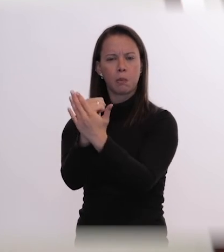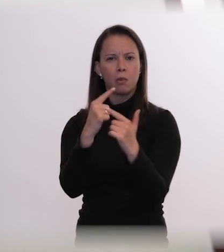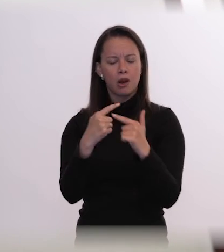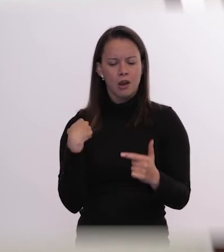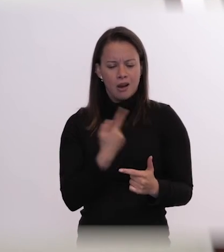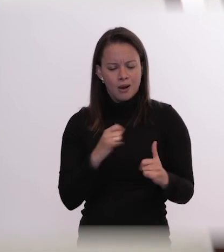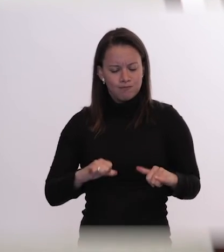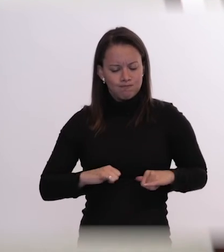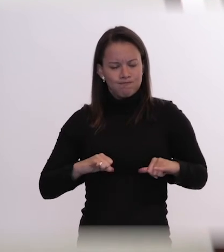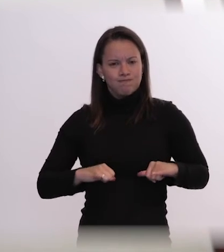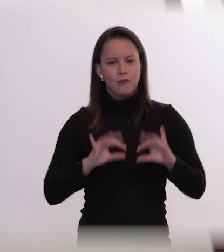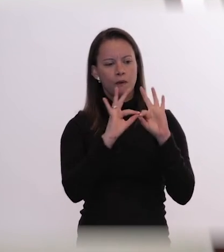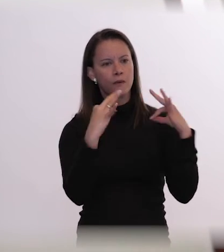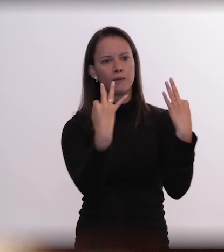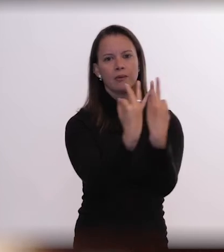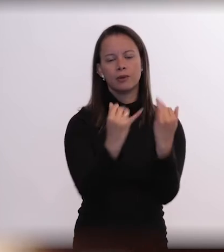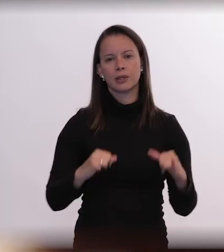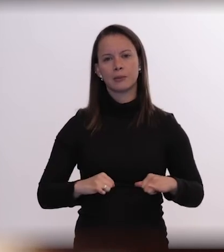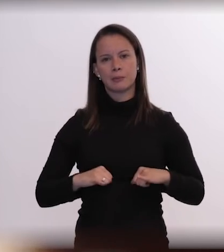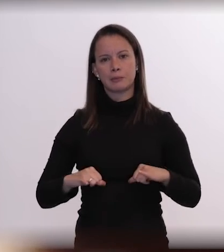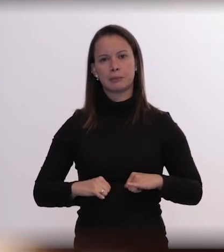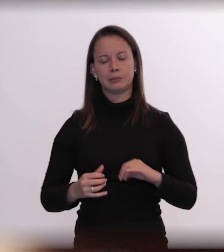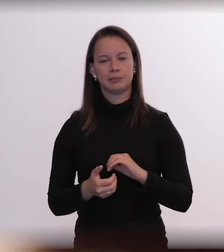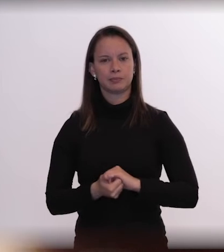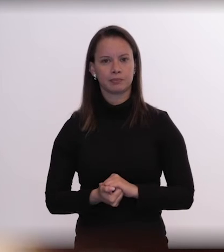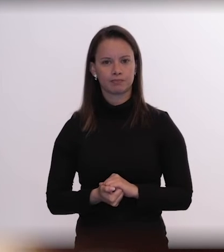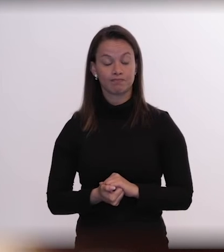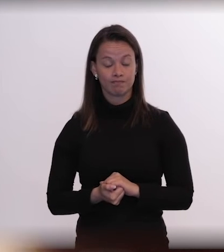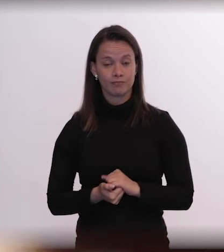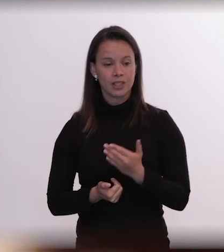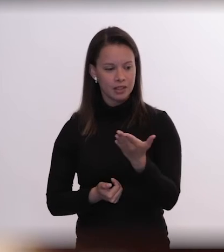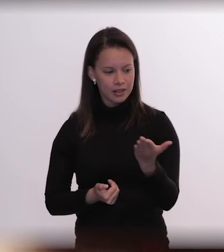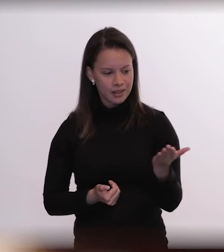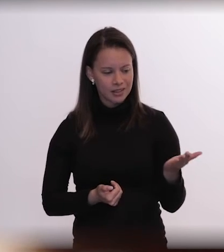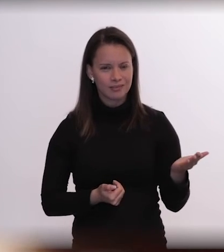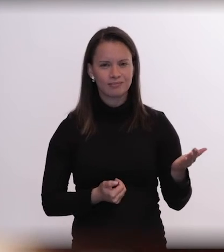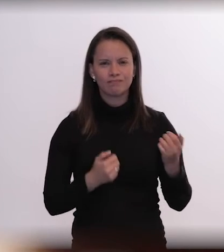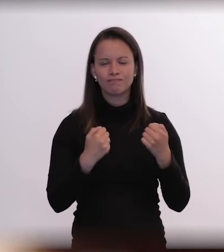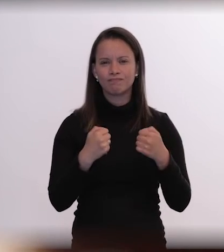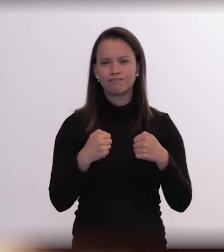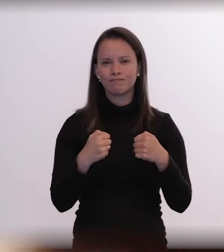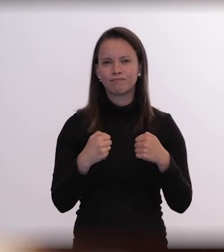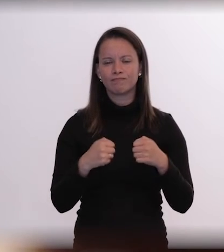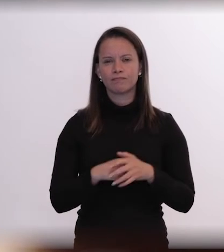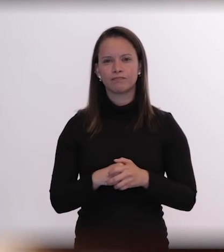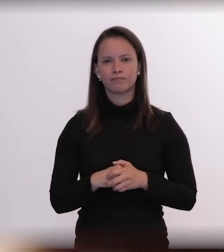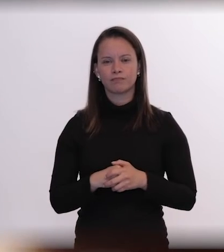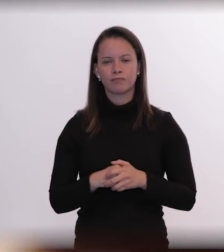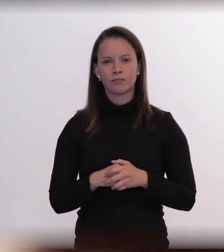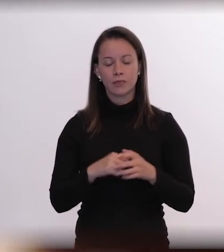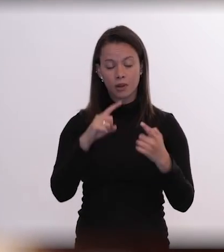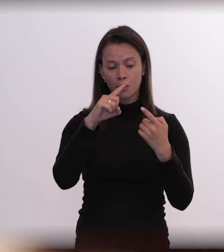famílias em lutados dos suicídios e que as famílias às vezes tem que passar pelo processo